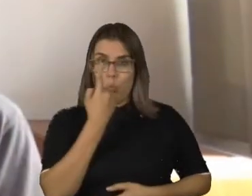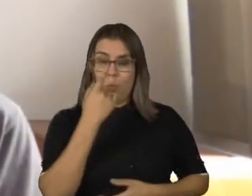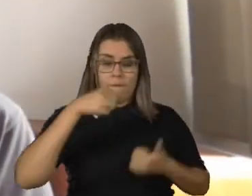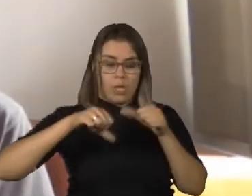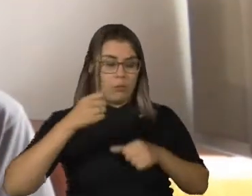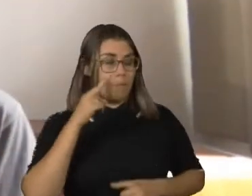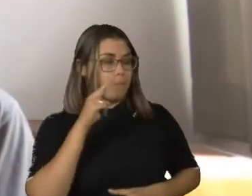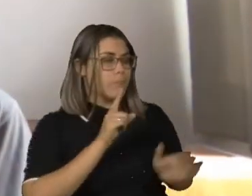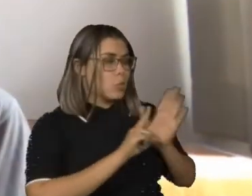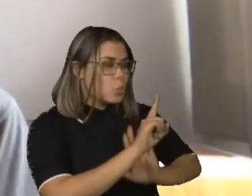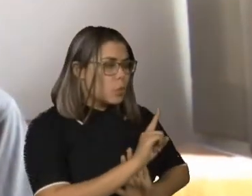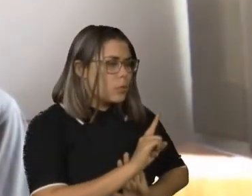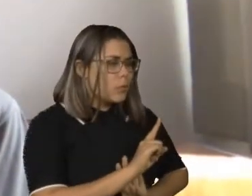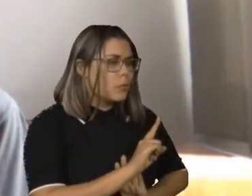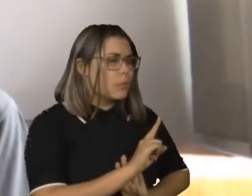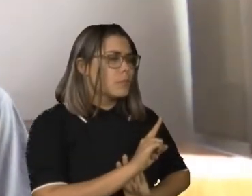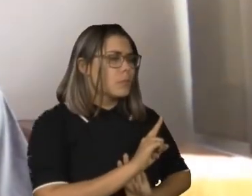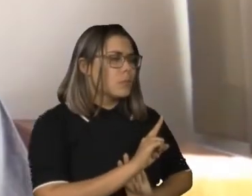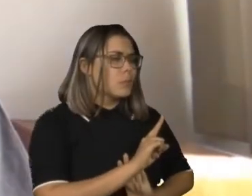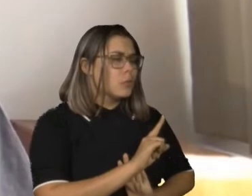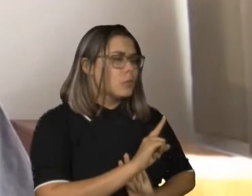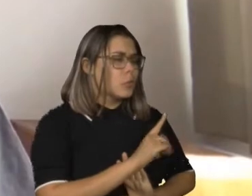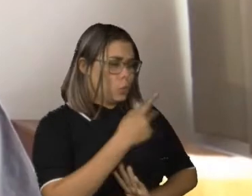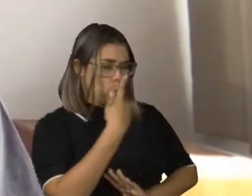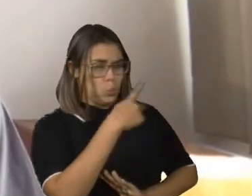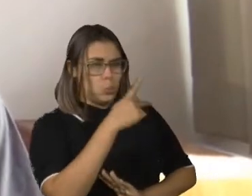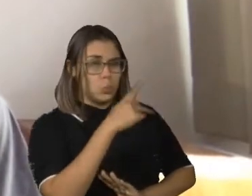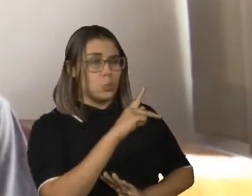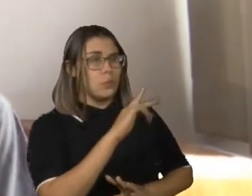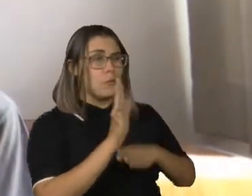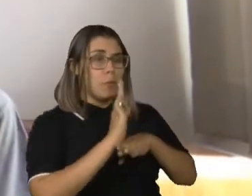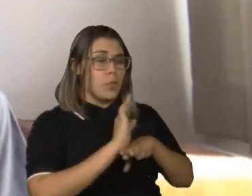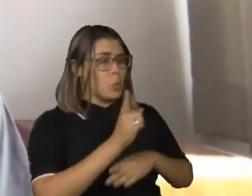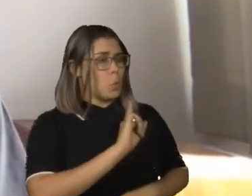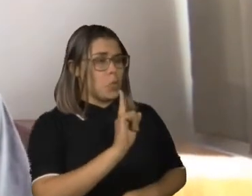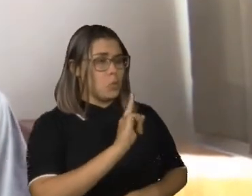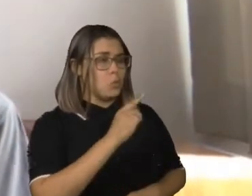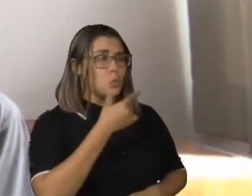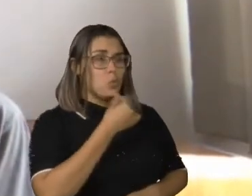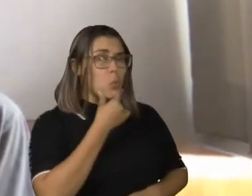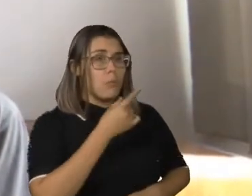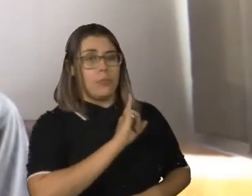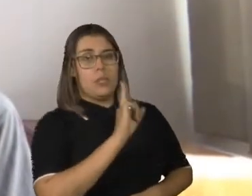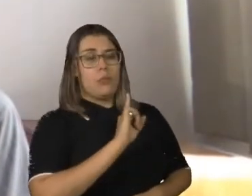seu filme não é sobre um coitado ou sobre um cara que superou tudo. Ele é um filme sobre talento.